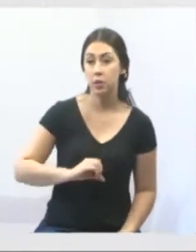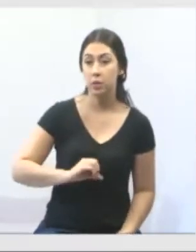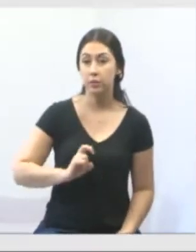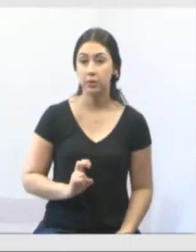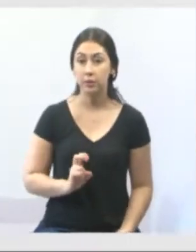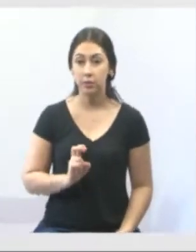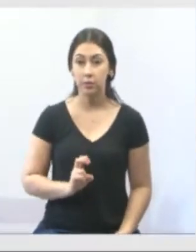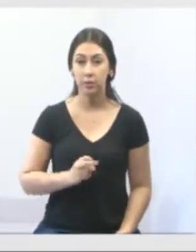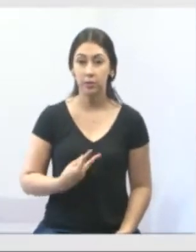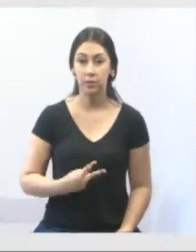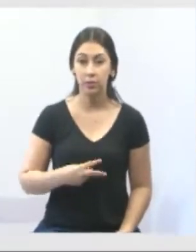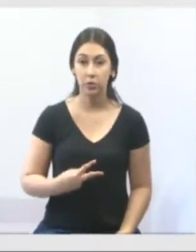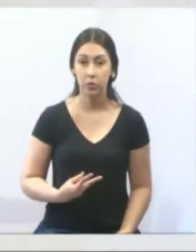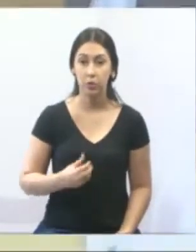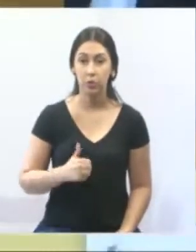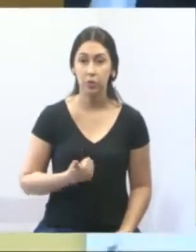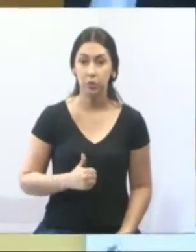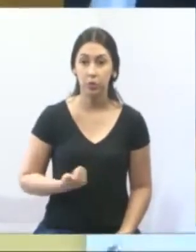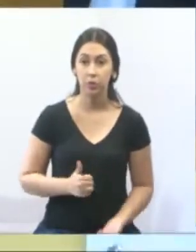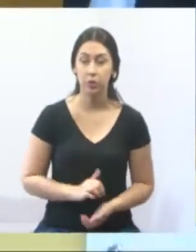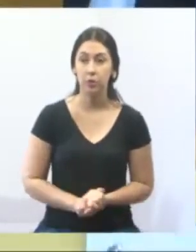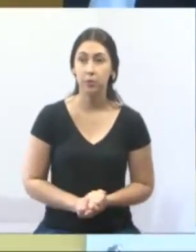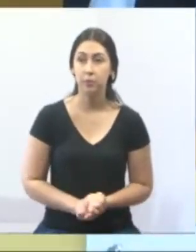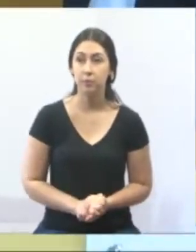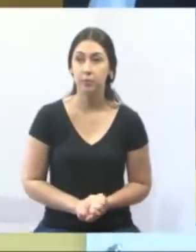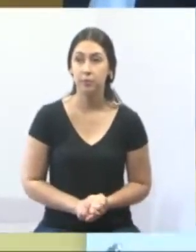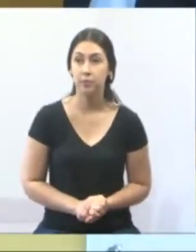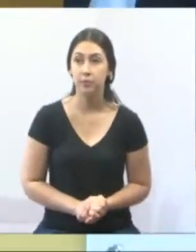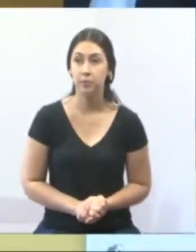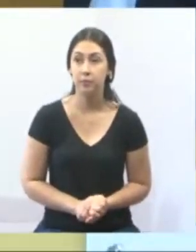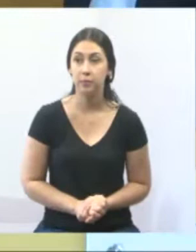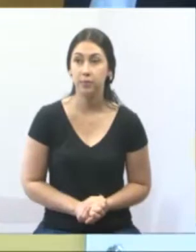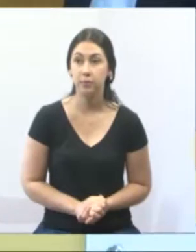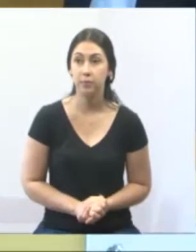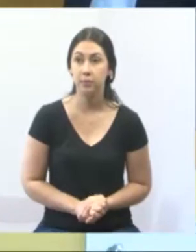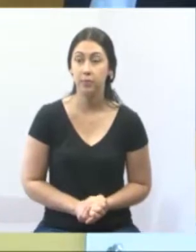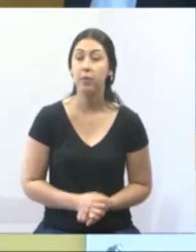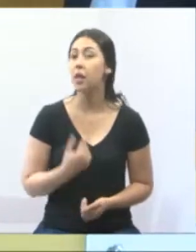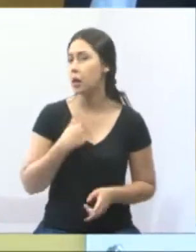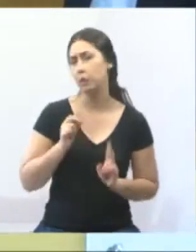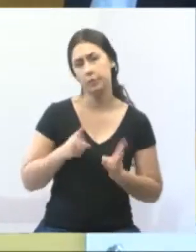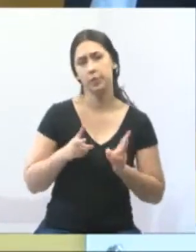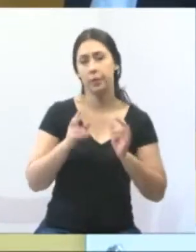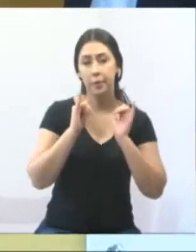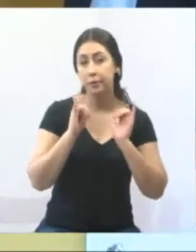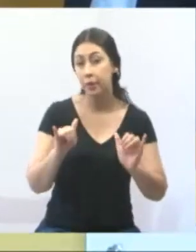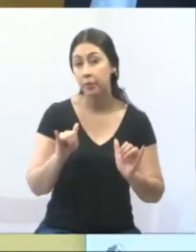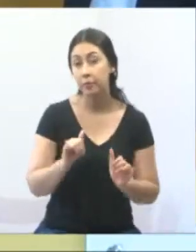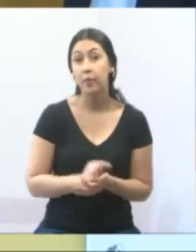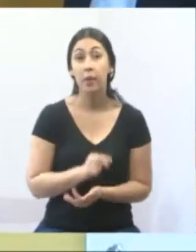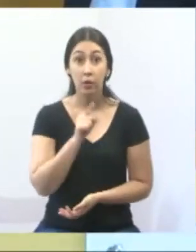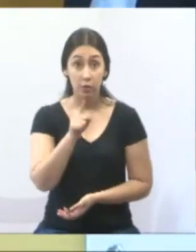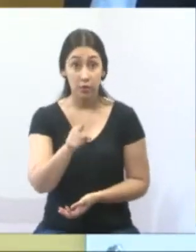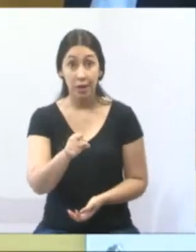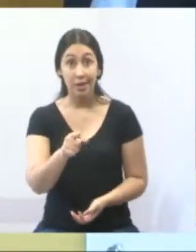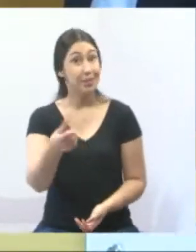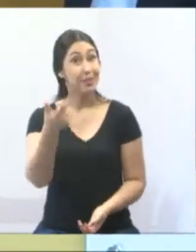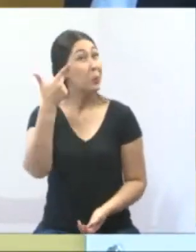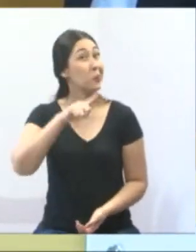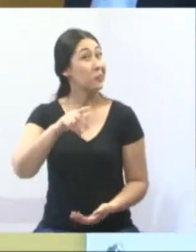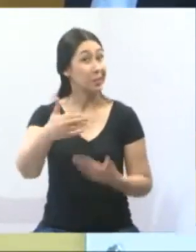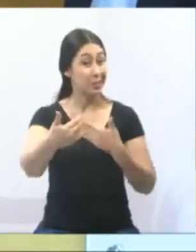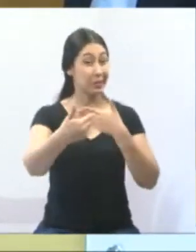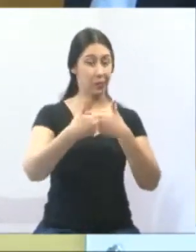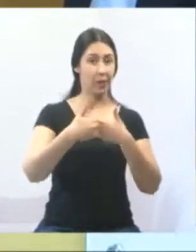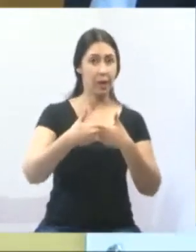-2211. Pode voltar para mim? Como eu sempre falo aqui, você que não pode vir até